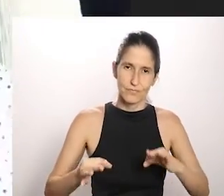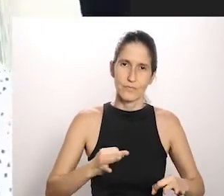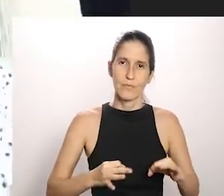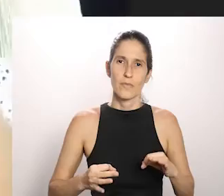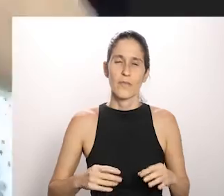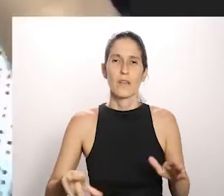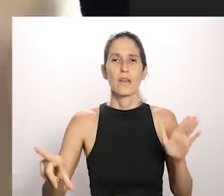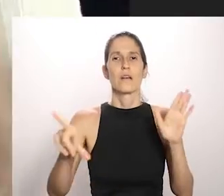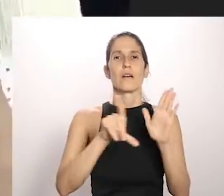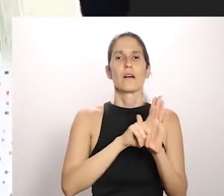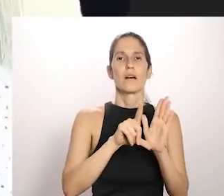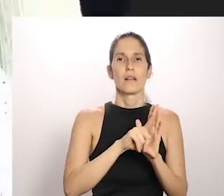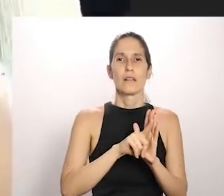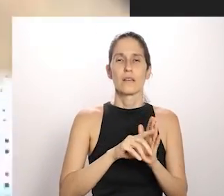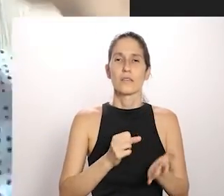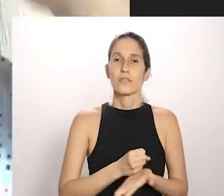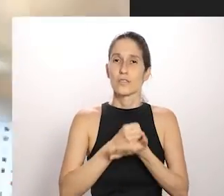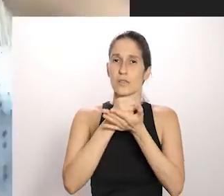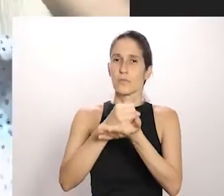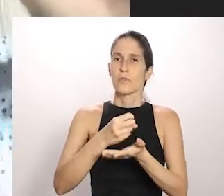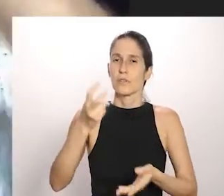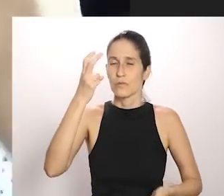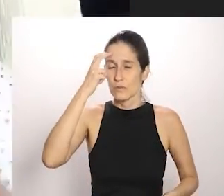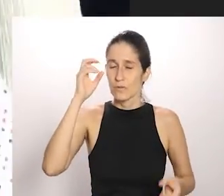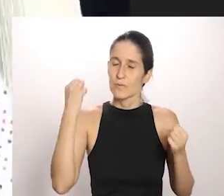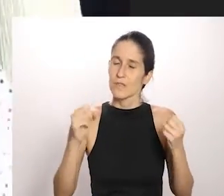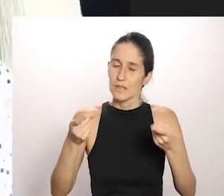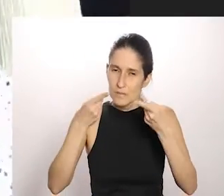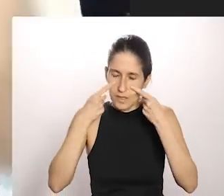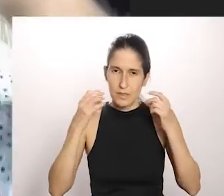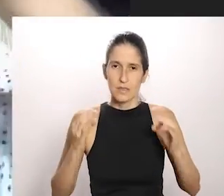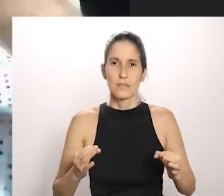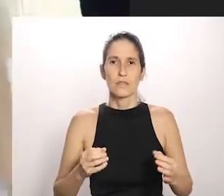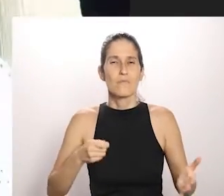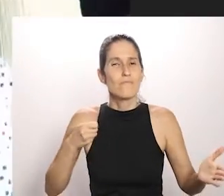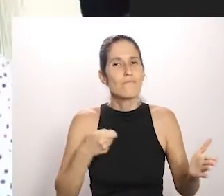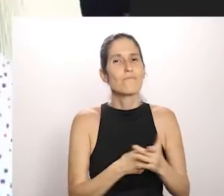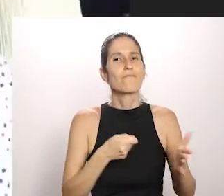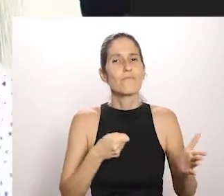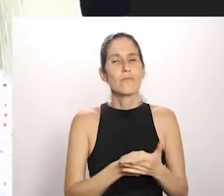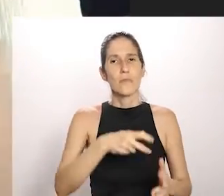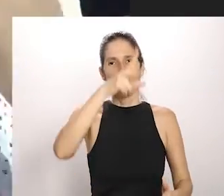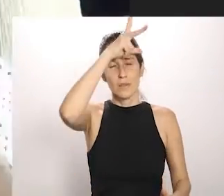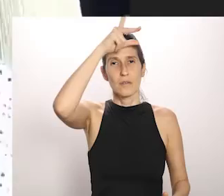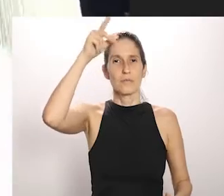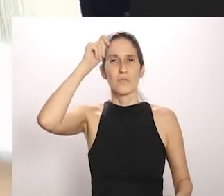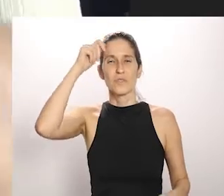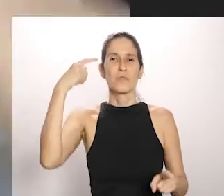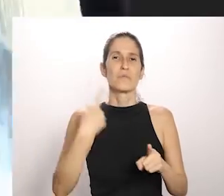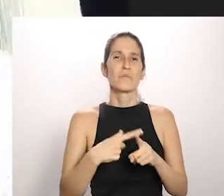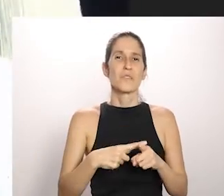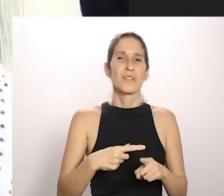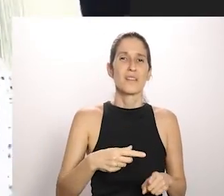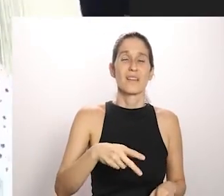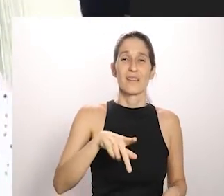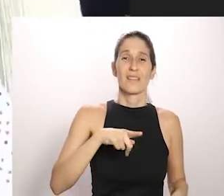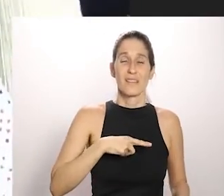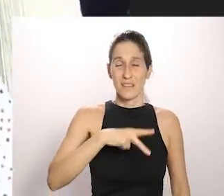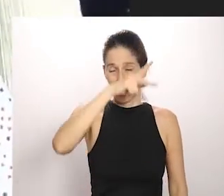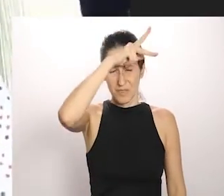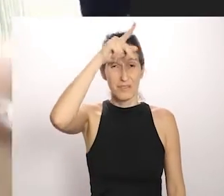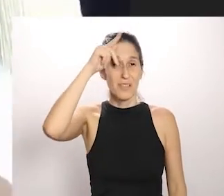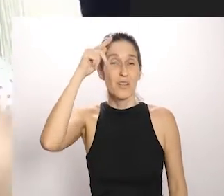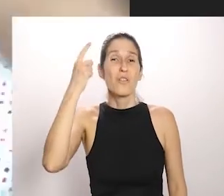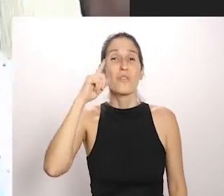organização, a lei também, Aldeblanc também, galera, fica todo mundo atento aí, cobrar dos seus municípios, porque tem prefeito que nem sabe o vai fazer com esse